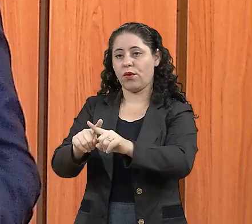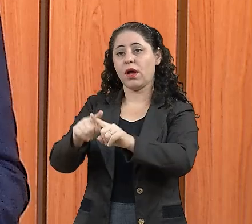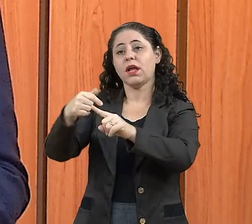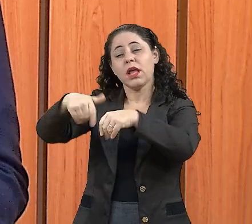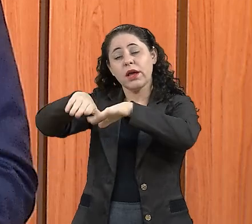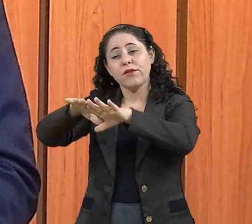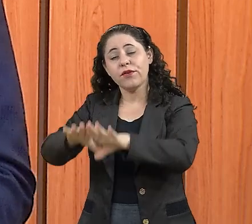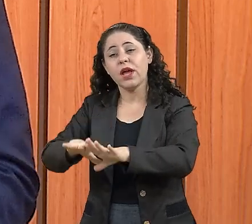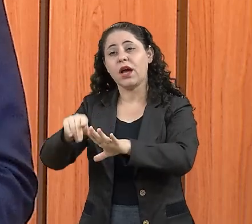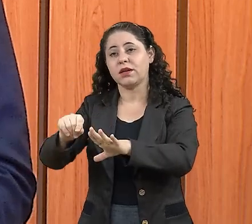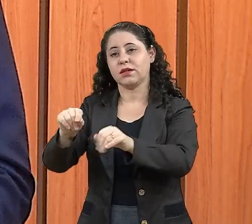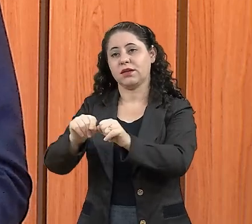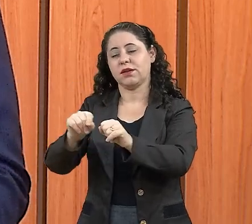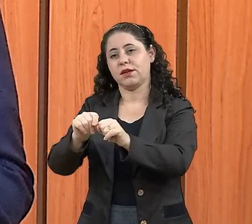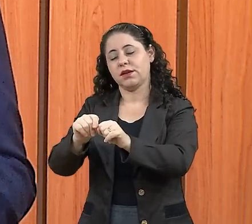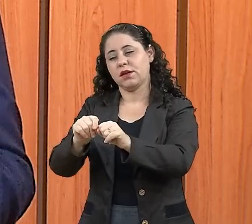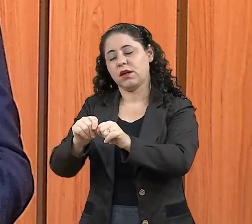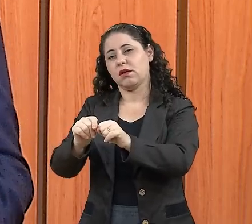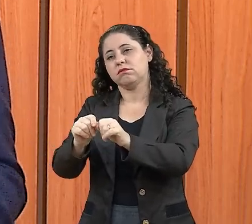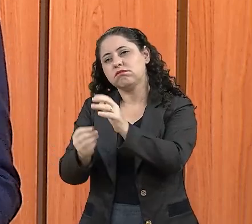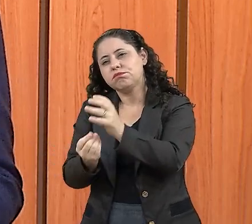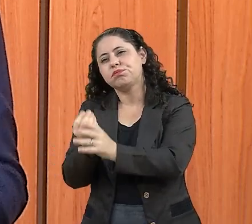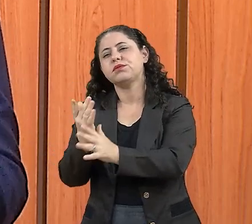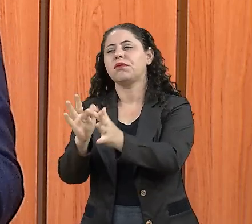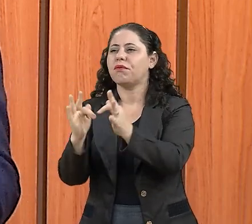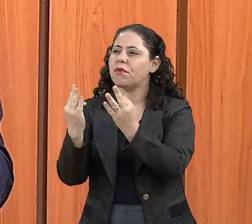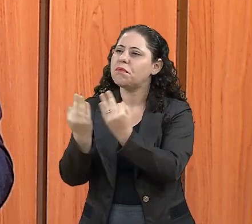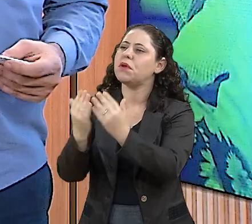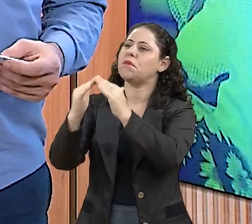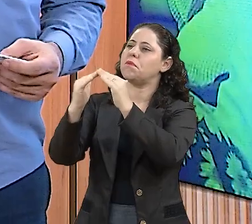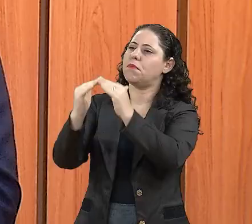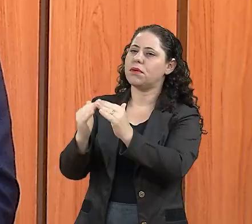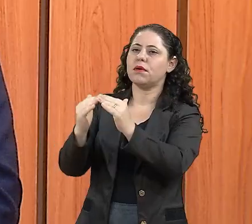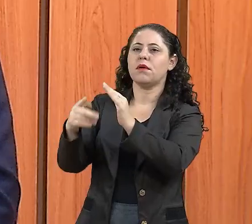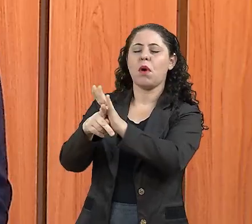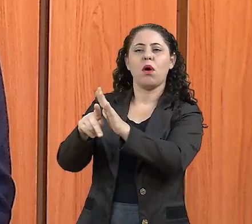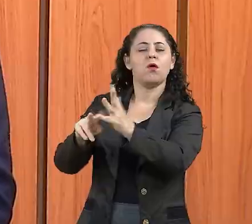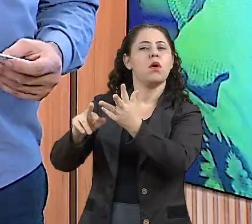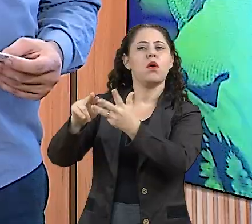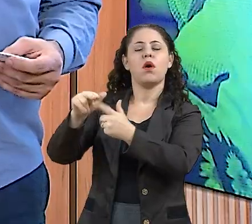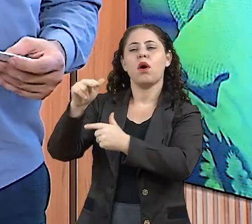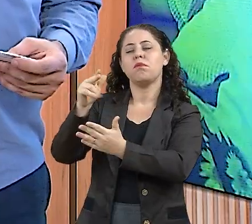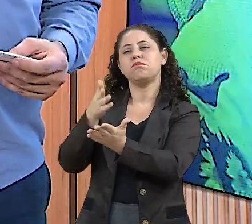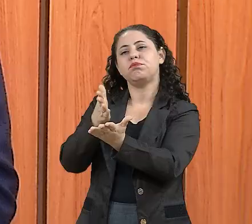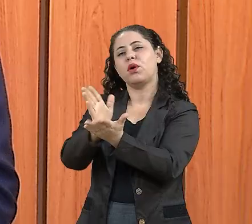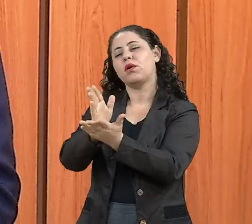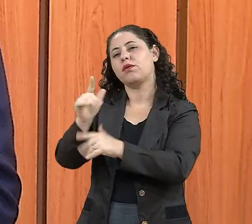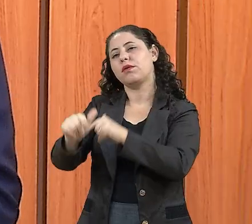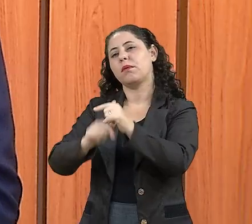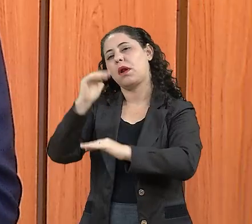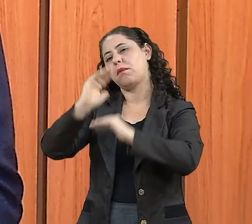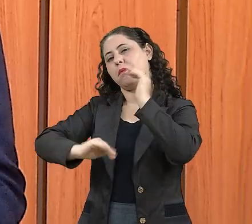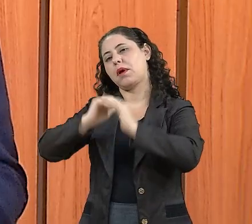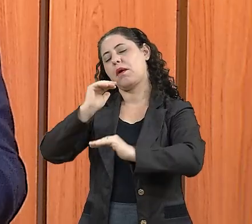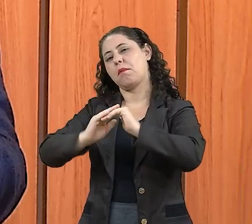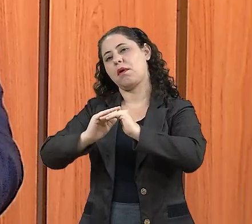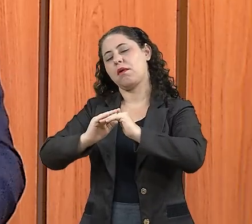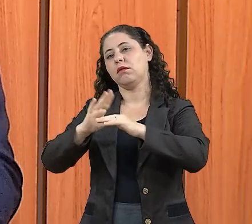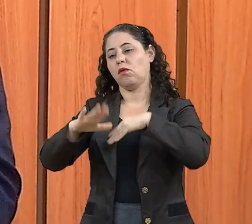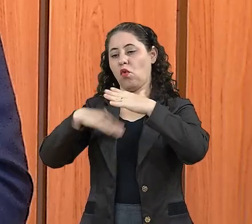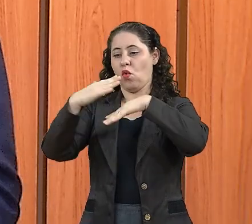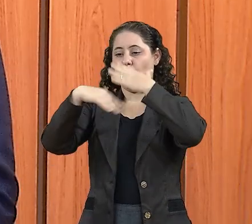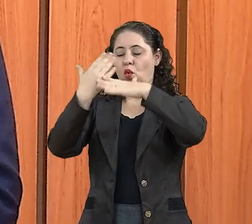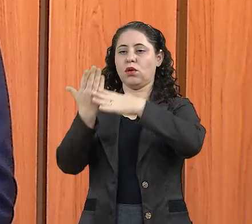firmam a sua residência e formam a família. Carreira. E a sua carreira. Prosperam. Prosperam aqui e